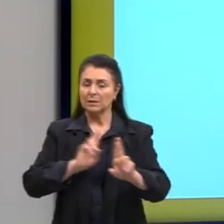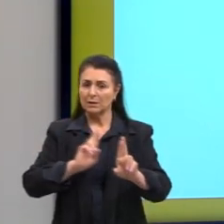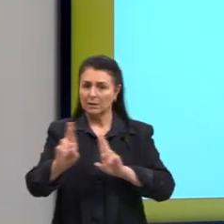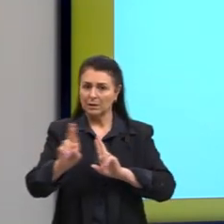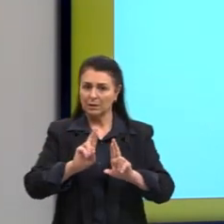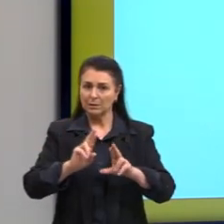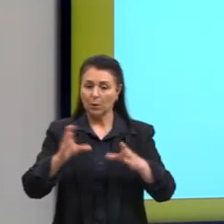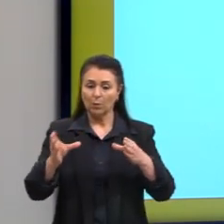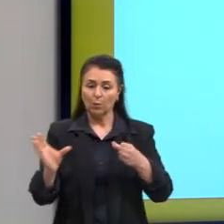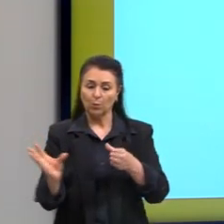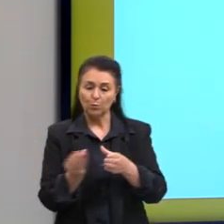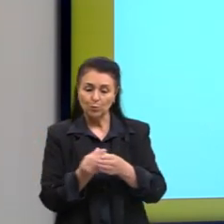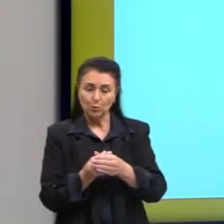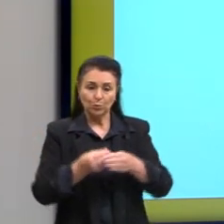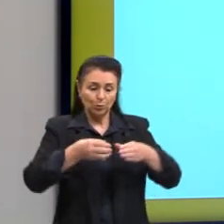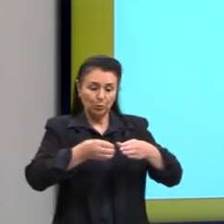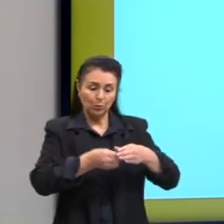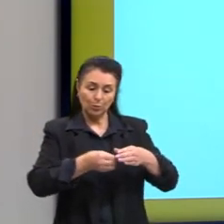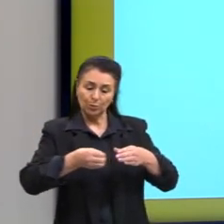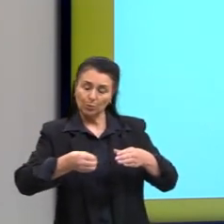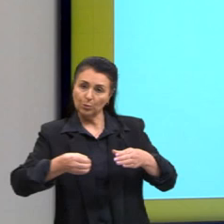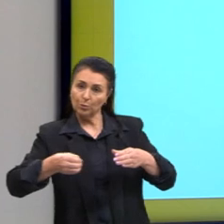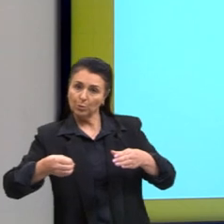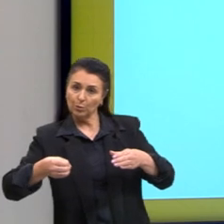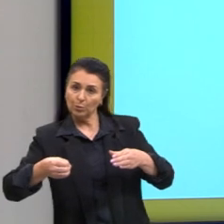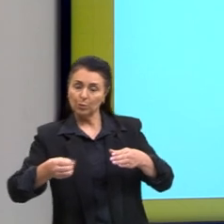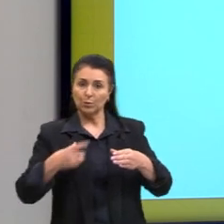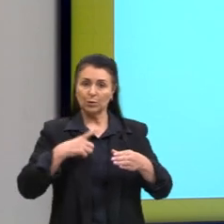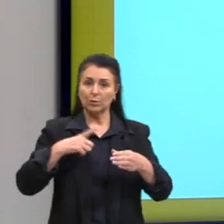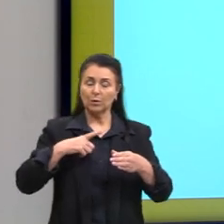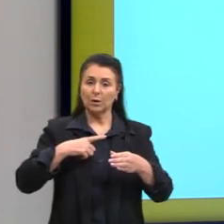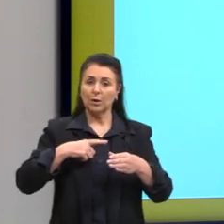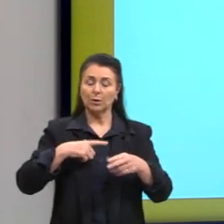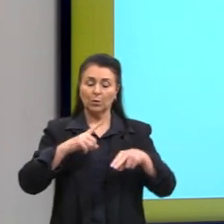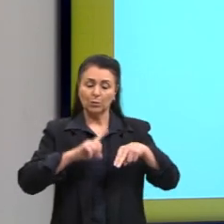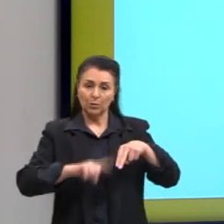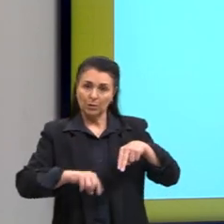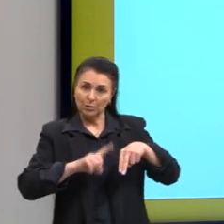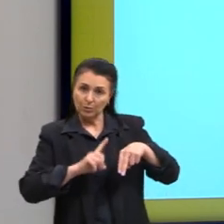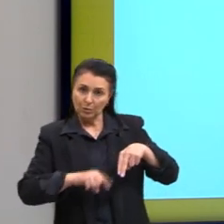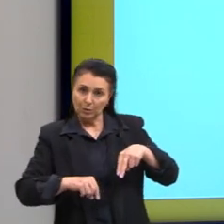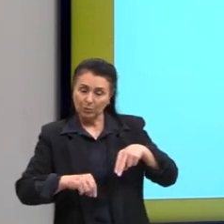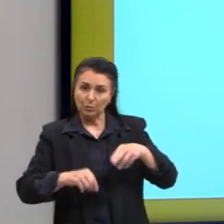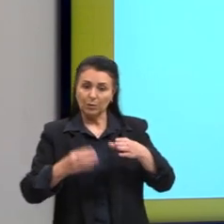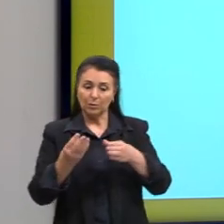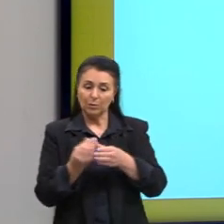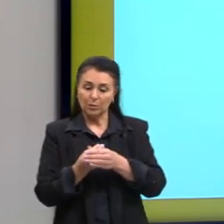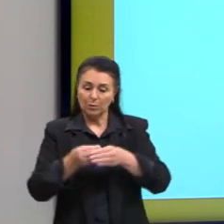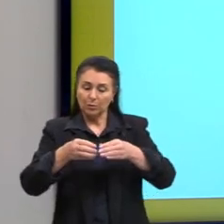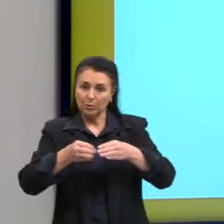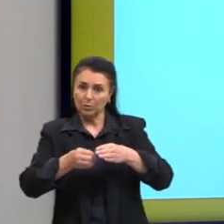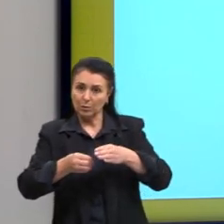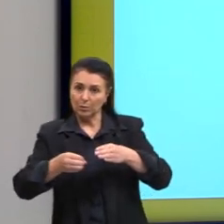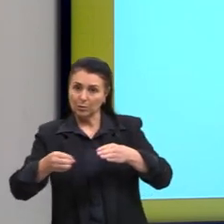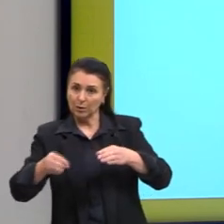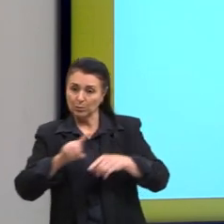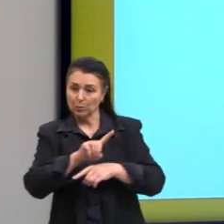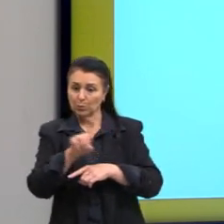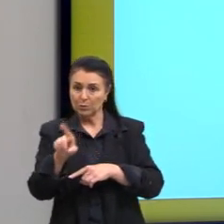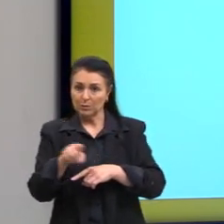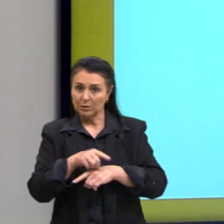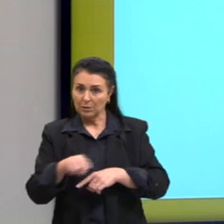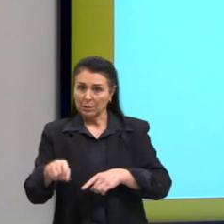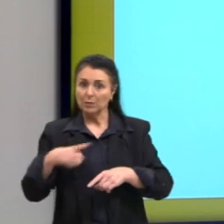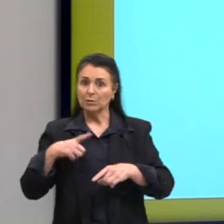e subconjunto, onde nós temos conjunto dos naturais sendo subconjunto, então, dos inteiros, e os inteiros sendo